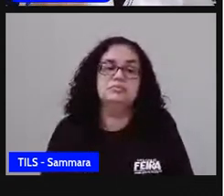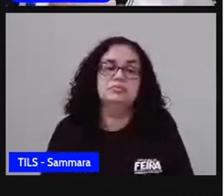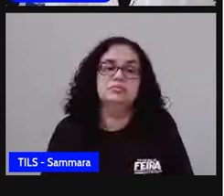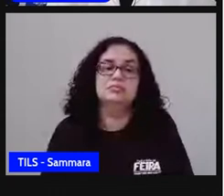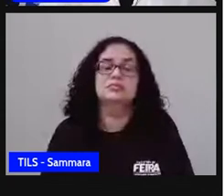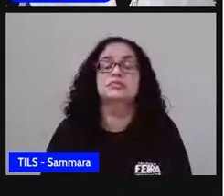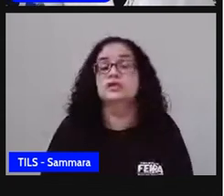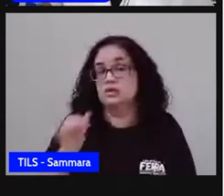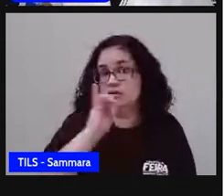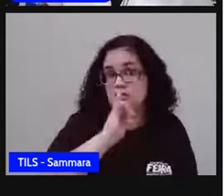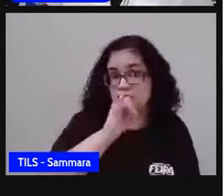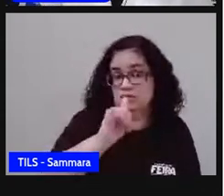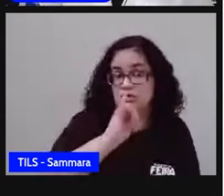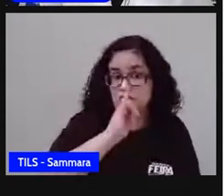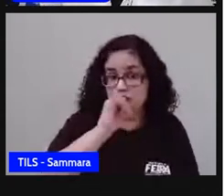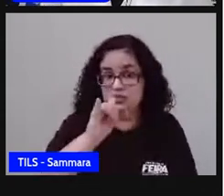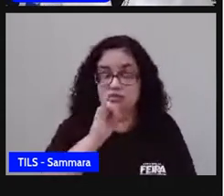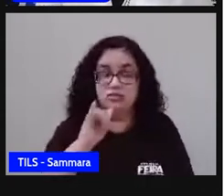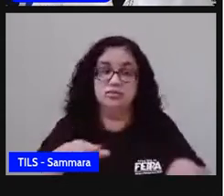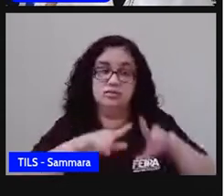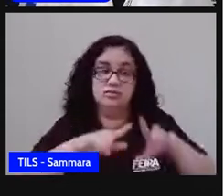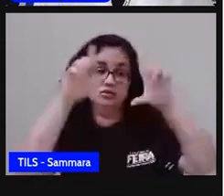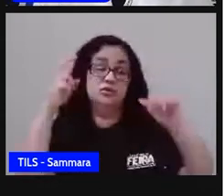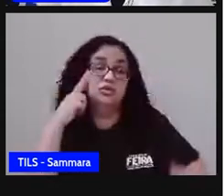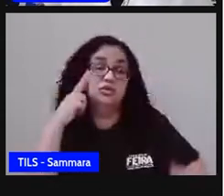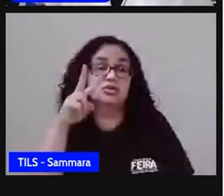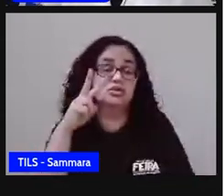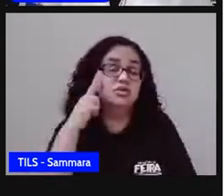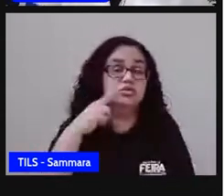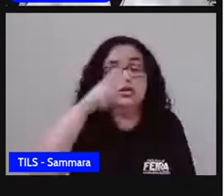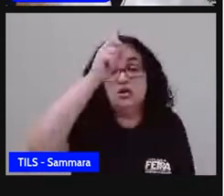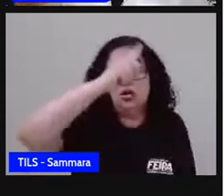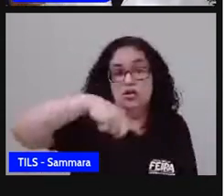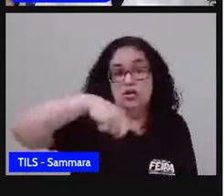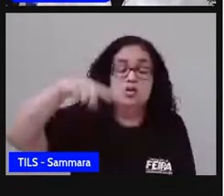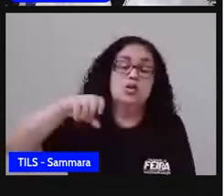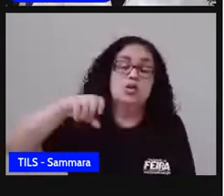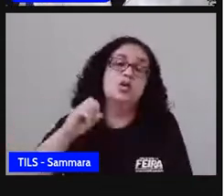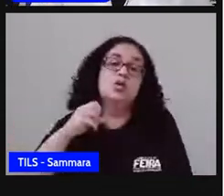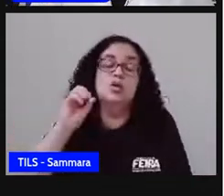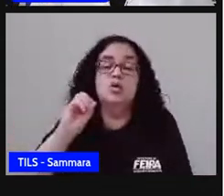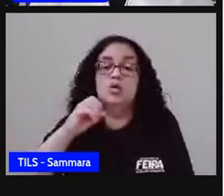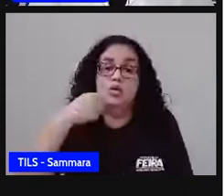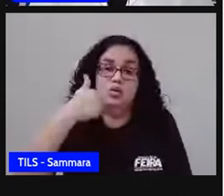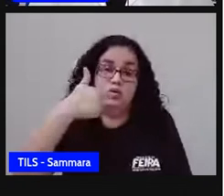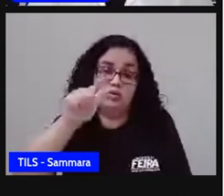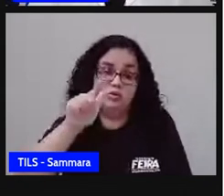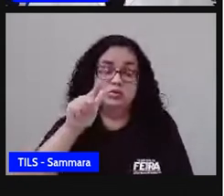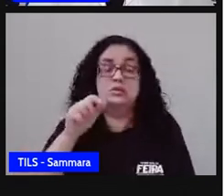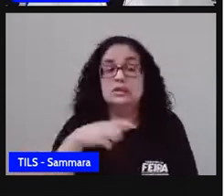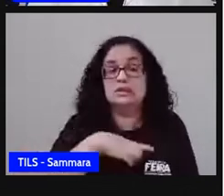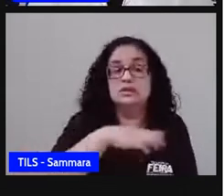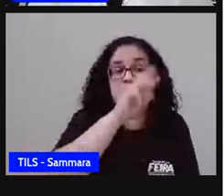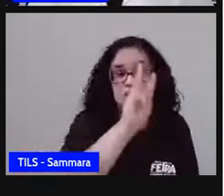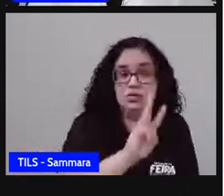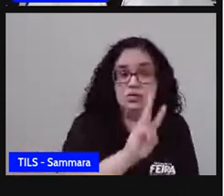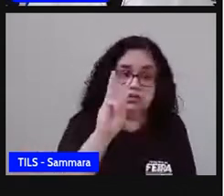aquelas informações dos dados que a gente viu no gráfico e outras informações que tem no site, né?